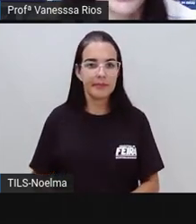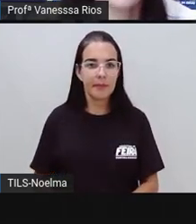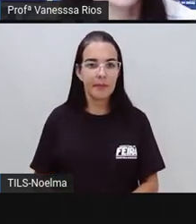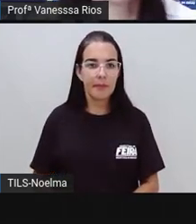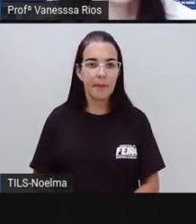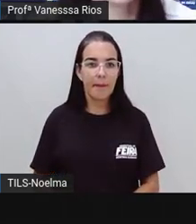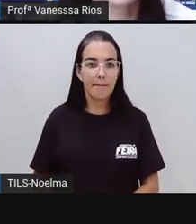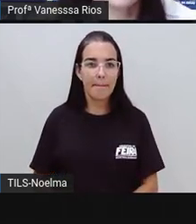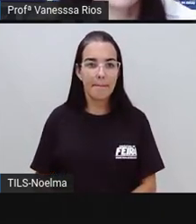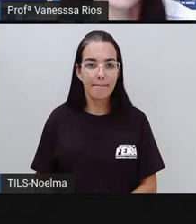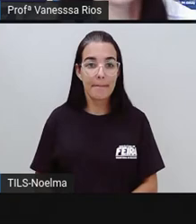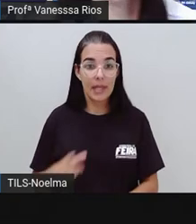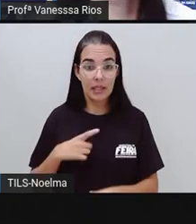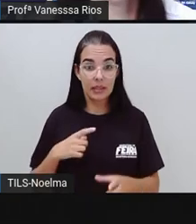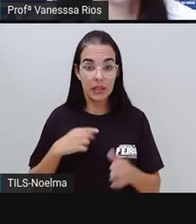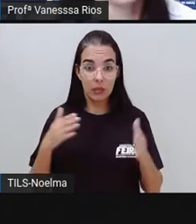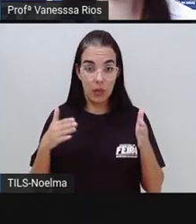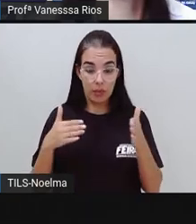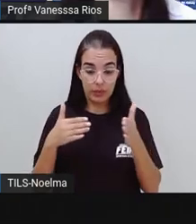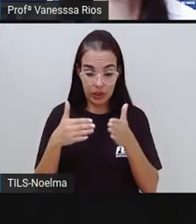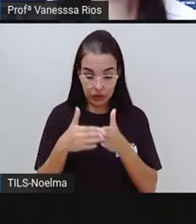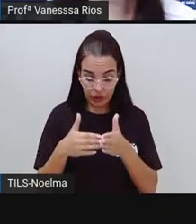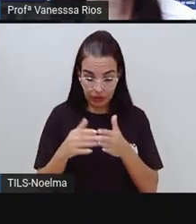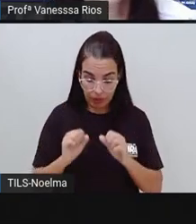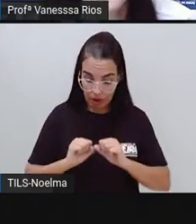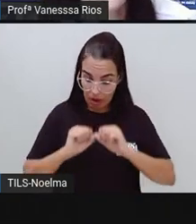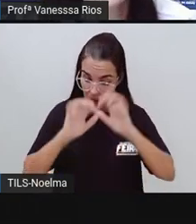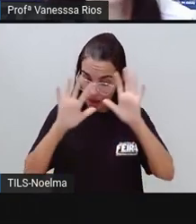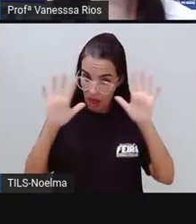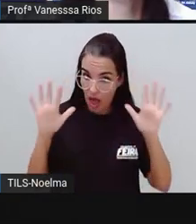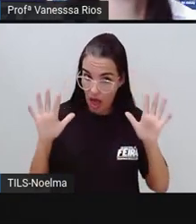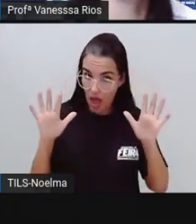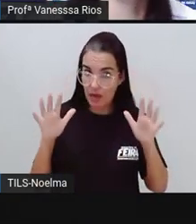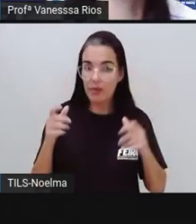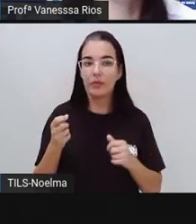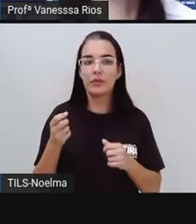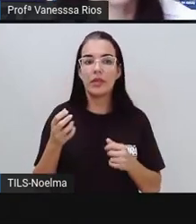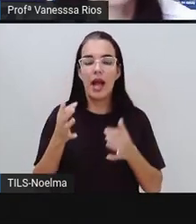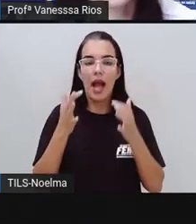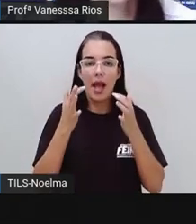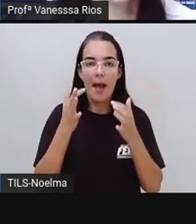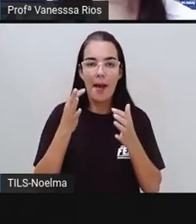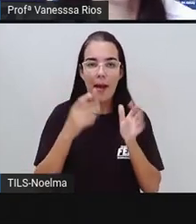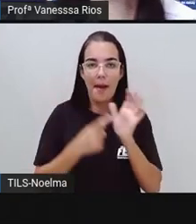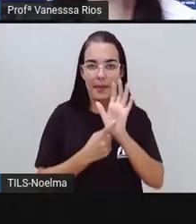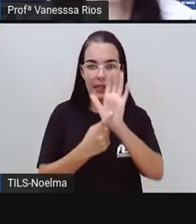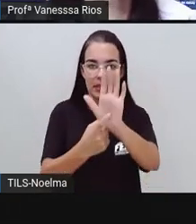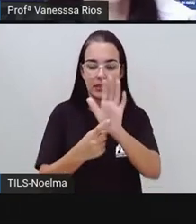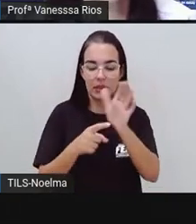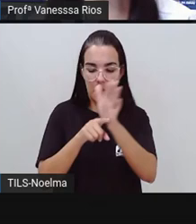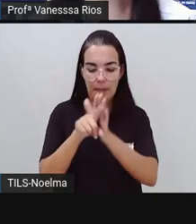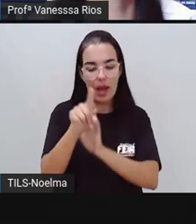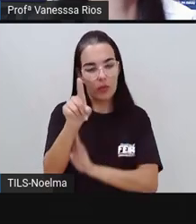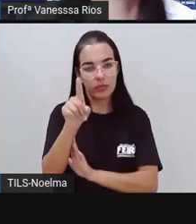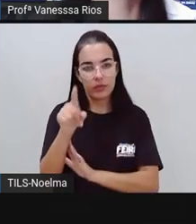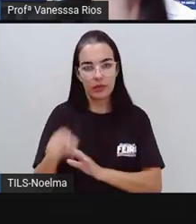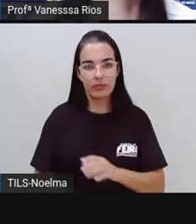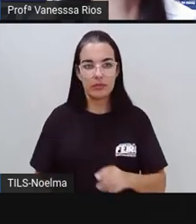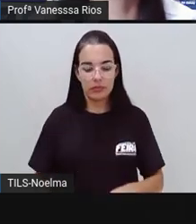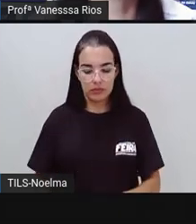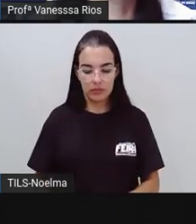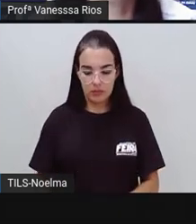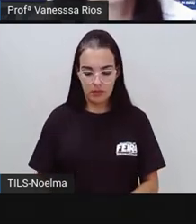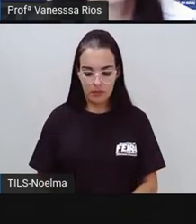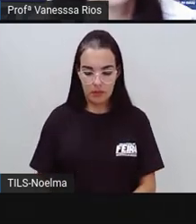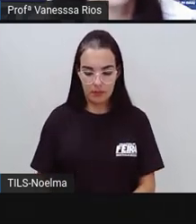claro e apresentando as perguntas. Então, o roteiro da entrevista é basicamente as